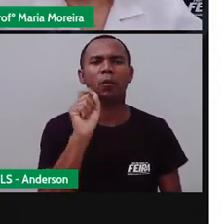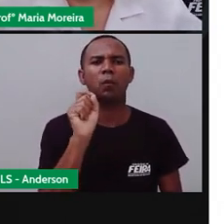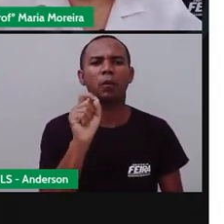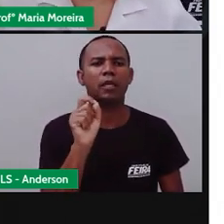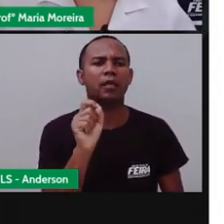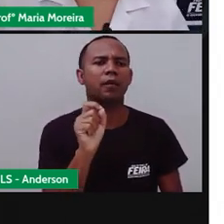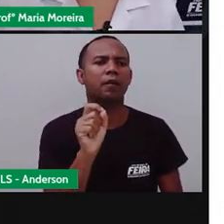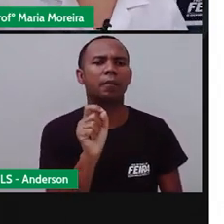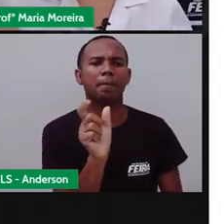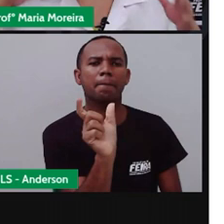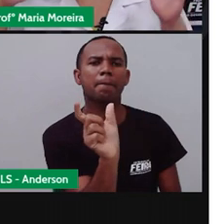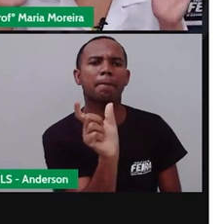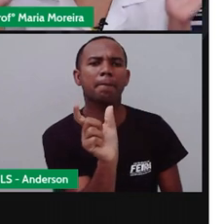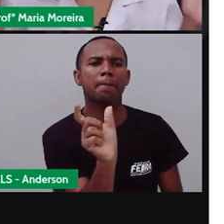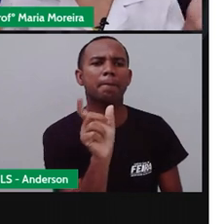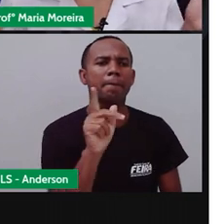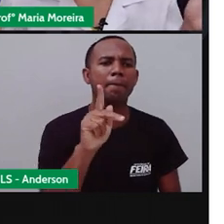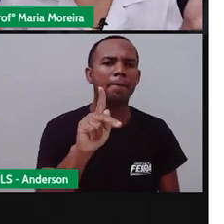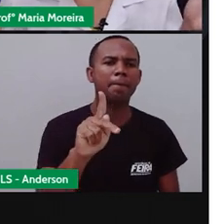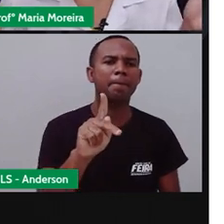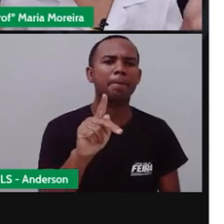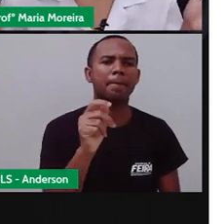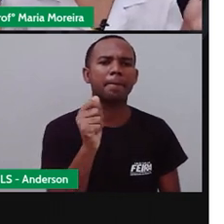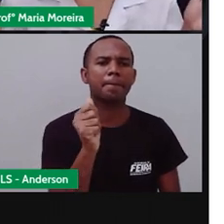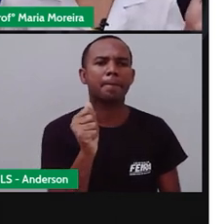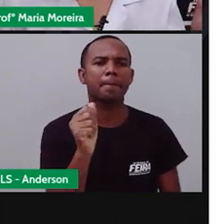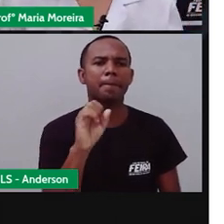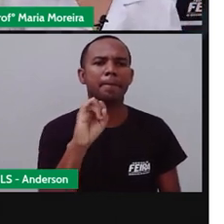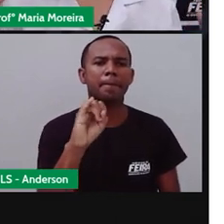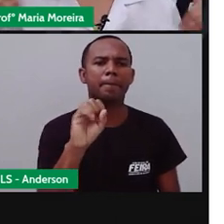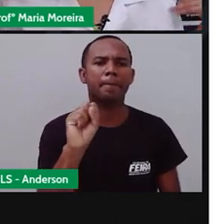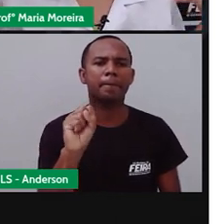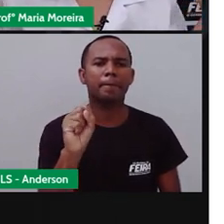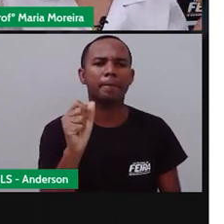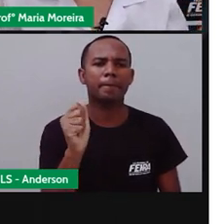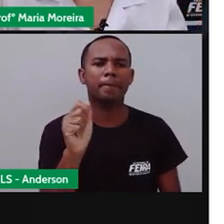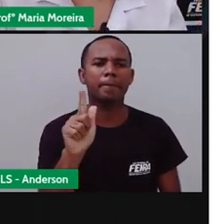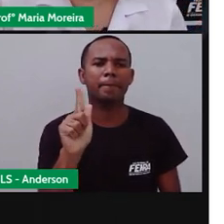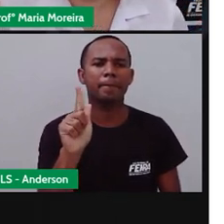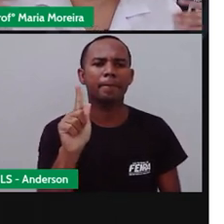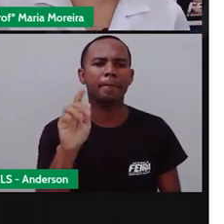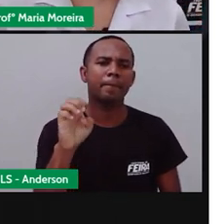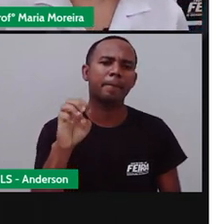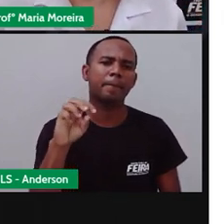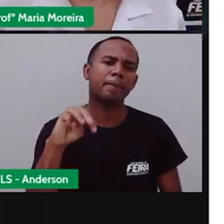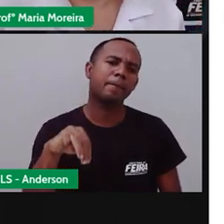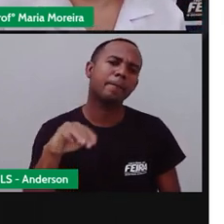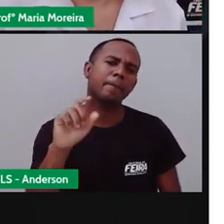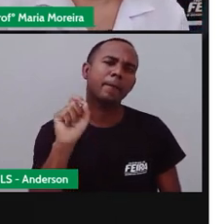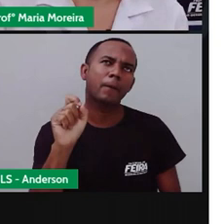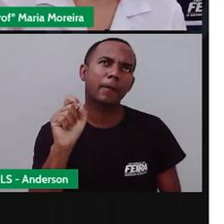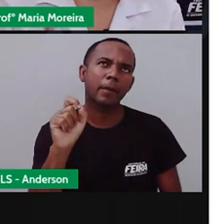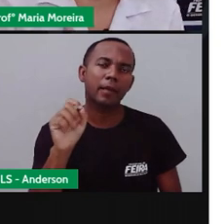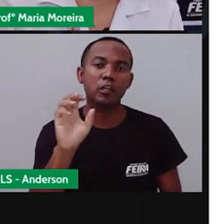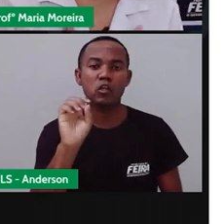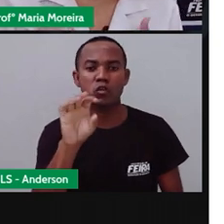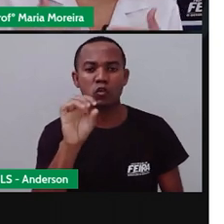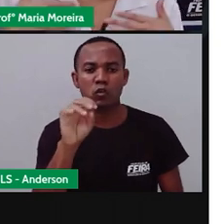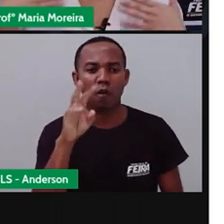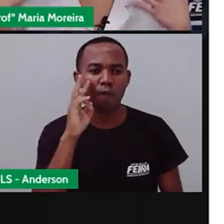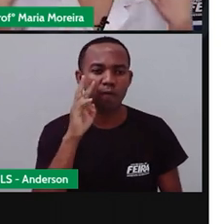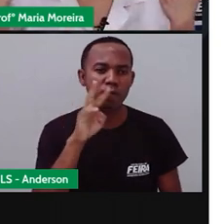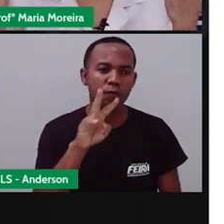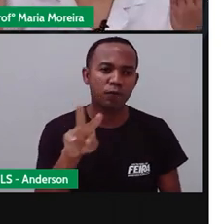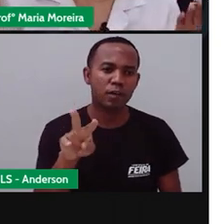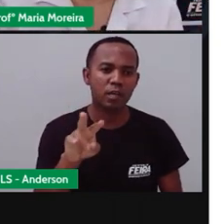Pensaram sobre isso? Será que paisagem é só aquilo que eu posso ver? Ou existem outras coisas também, que nos ajudam